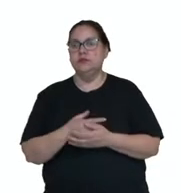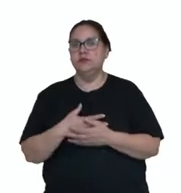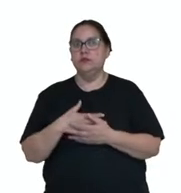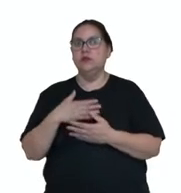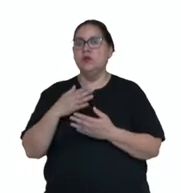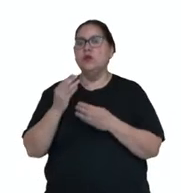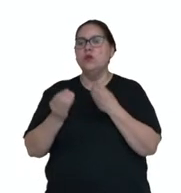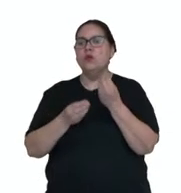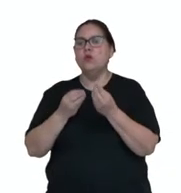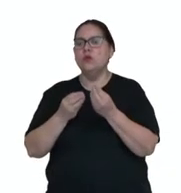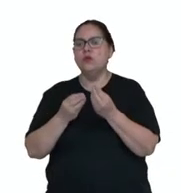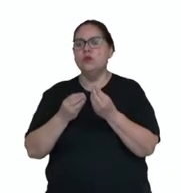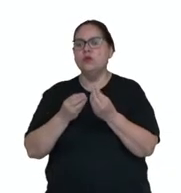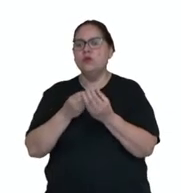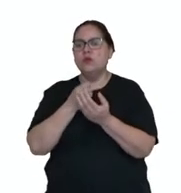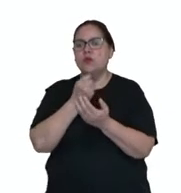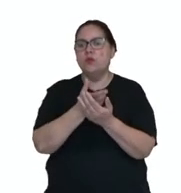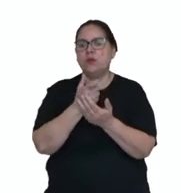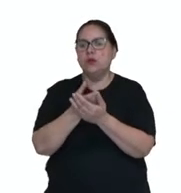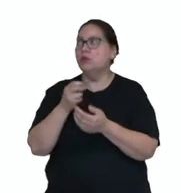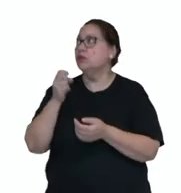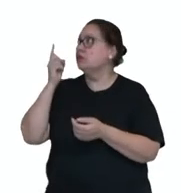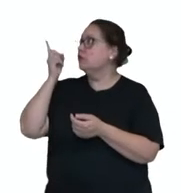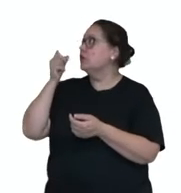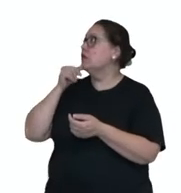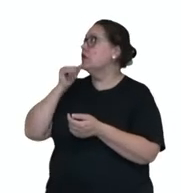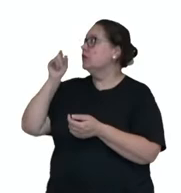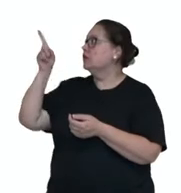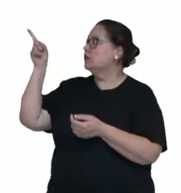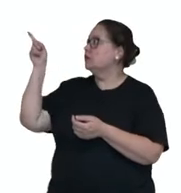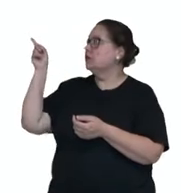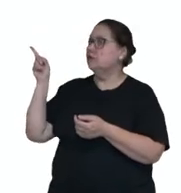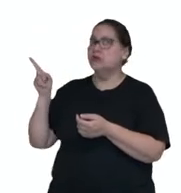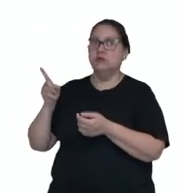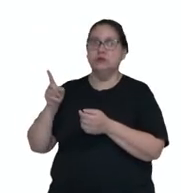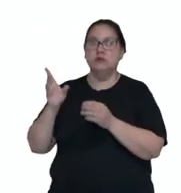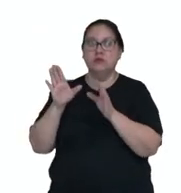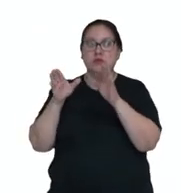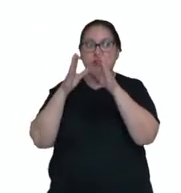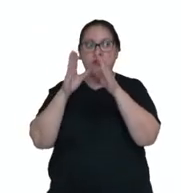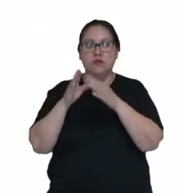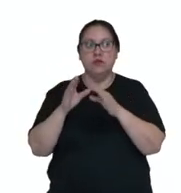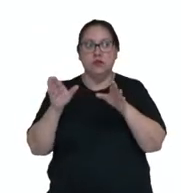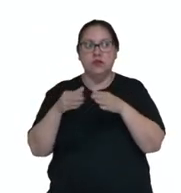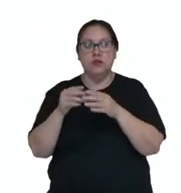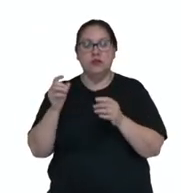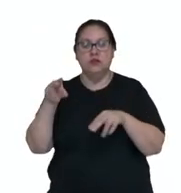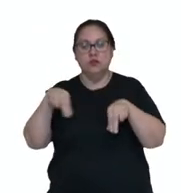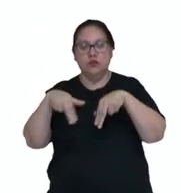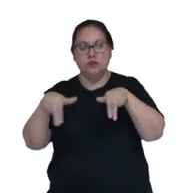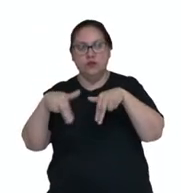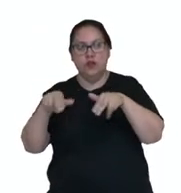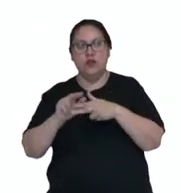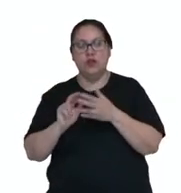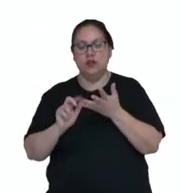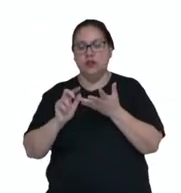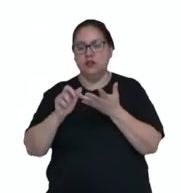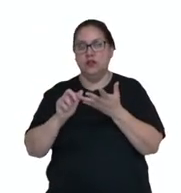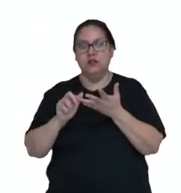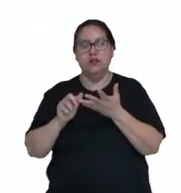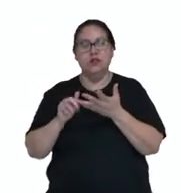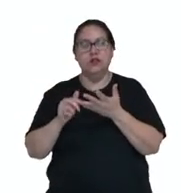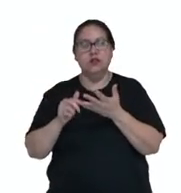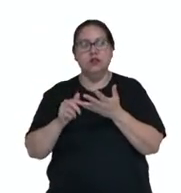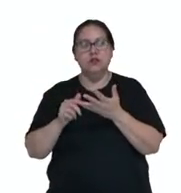Como se consome um produto cultural? Por exemplo, ali a gente tem uma embalagem, novela, um